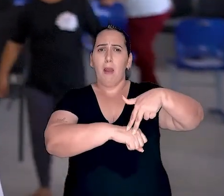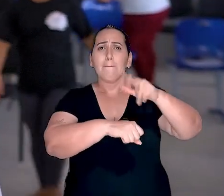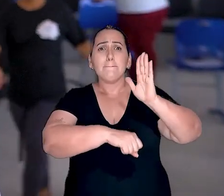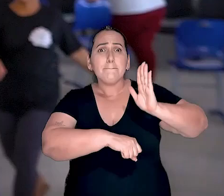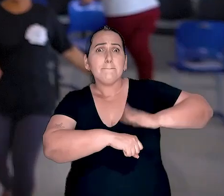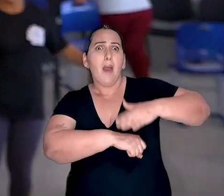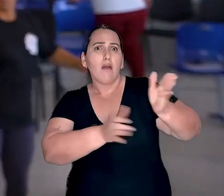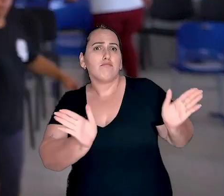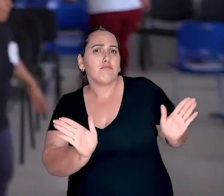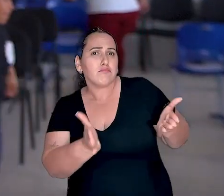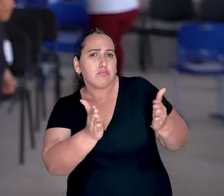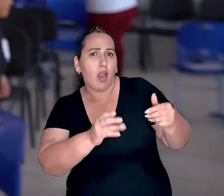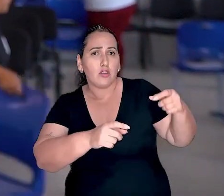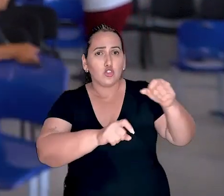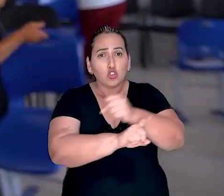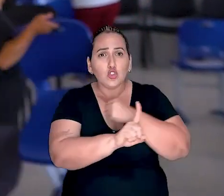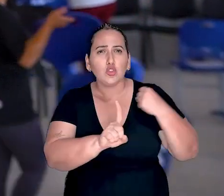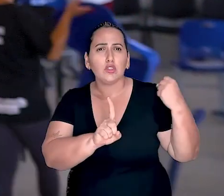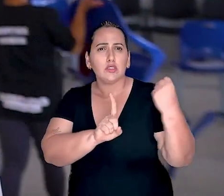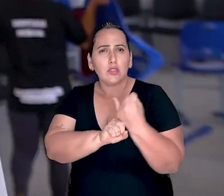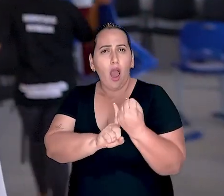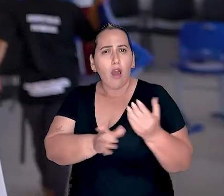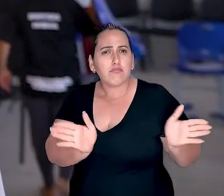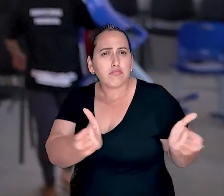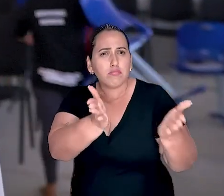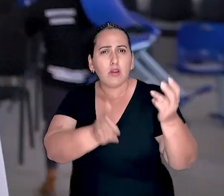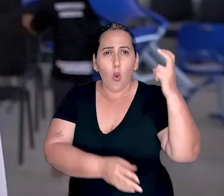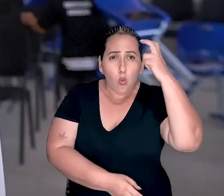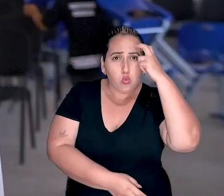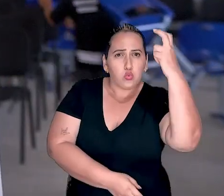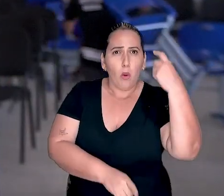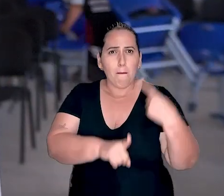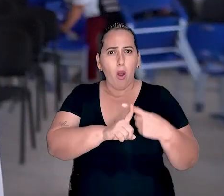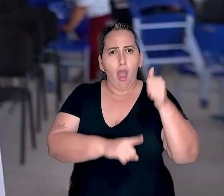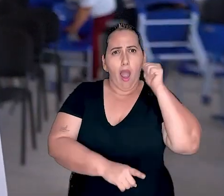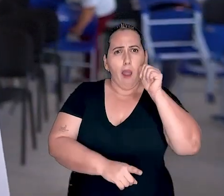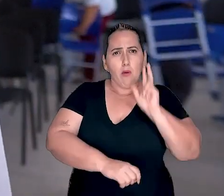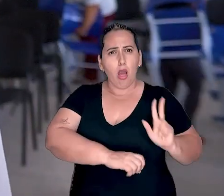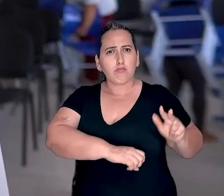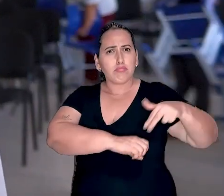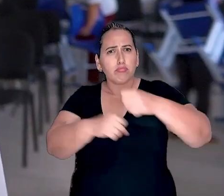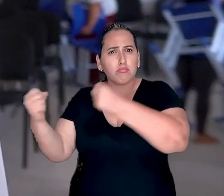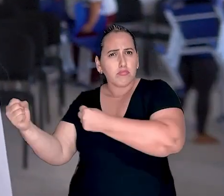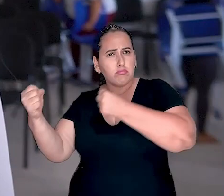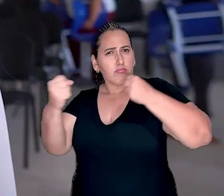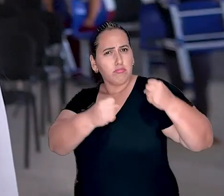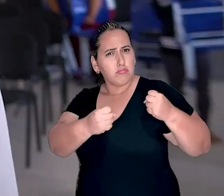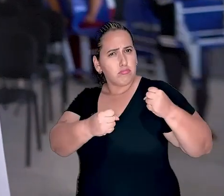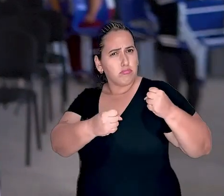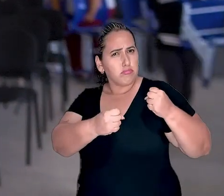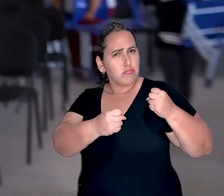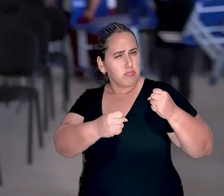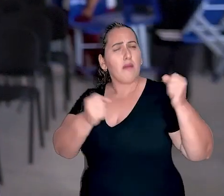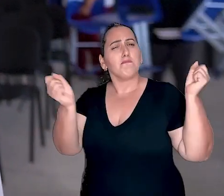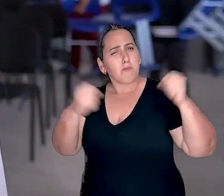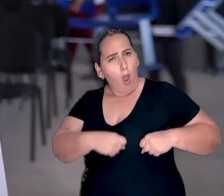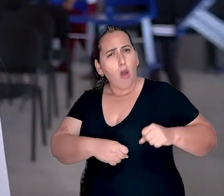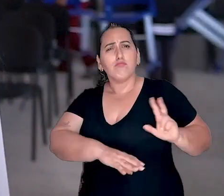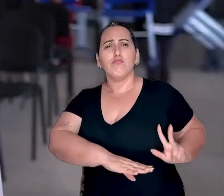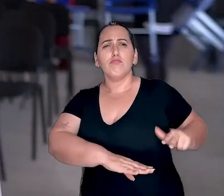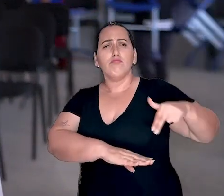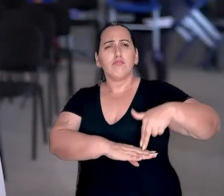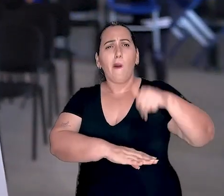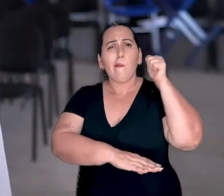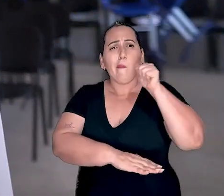cada vez mais fomentadas na sociedade e a gente vai mudar a cultura, porque as mulheres vão poder se ver naqueles cargos. Então elas vão começar a conhecer mais